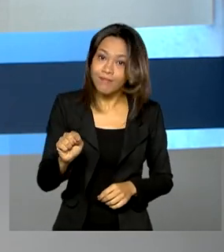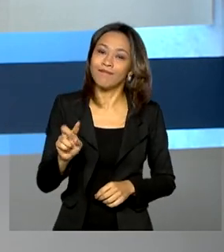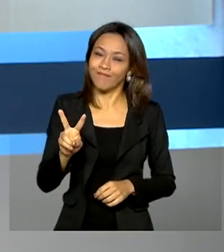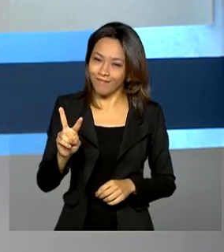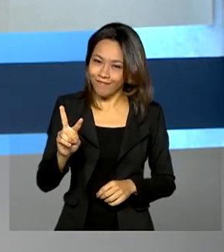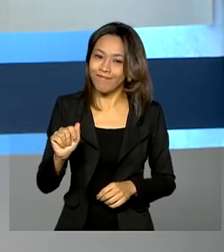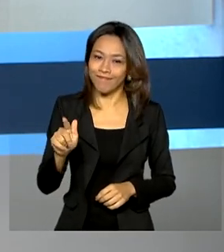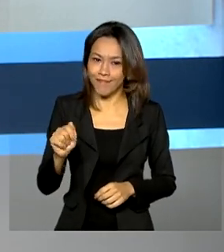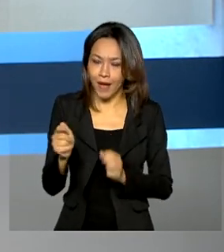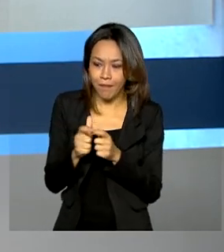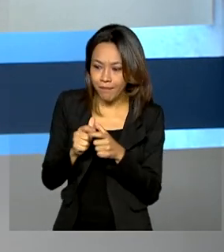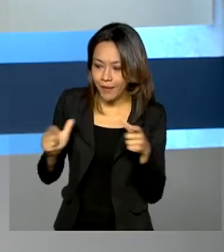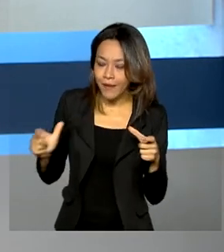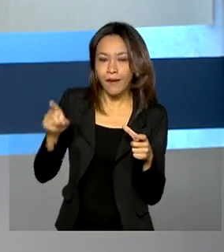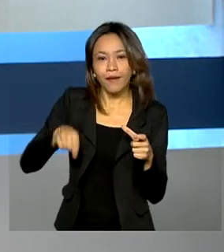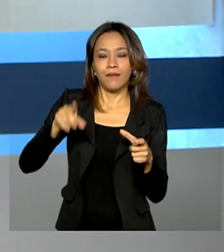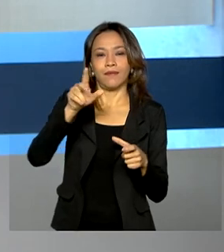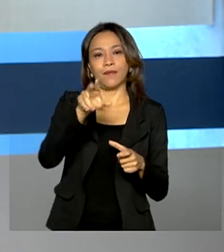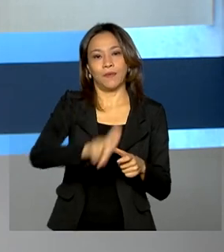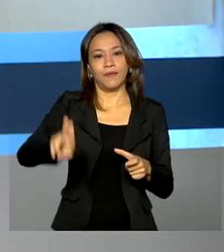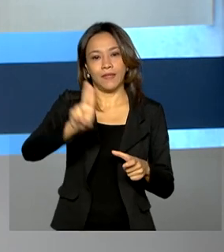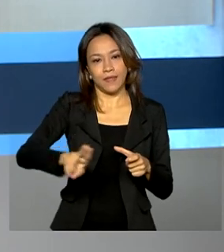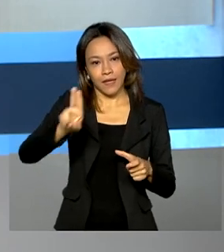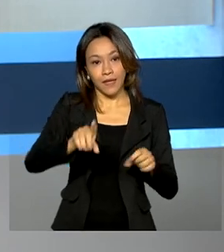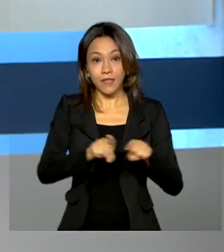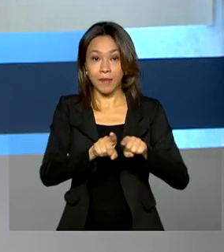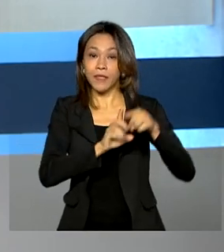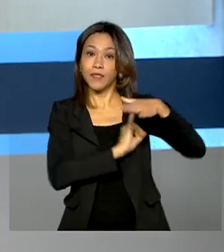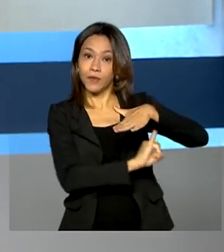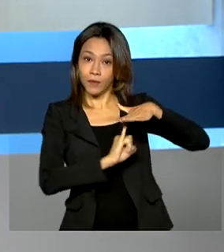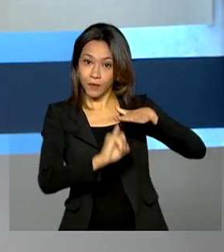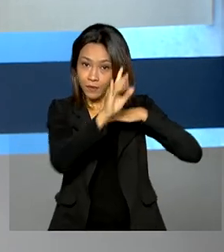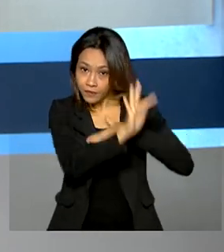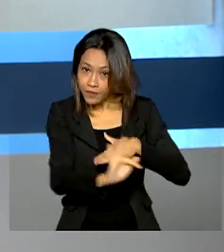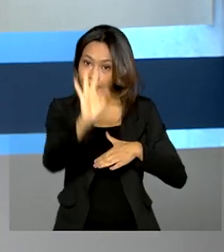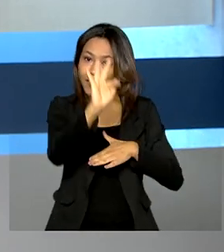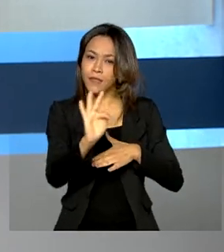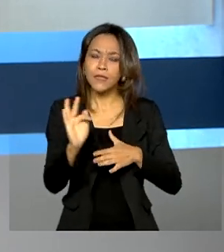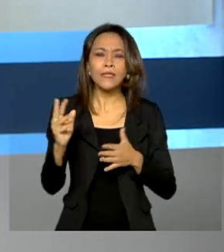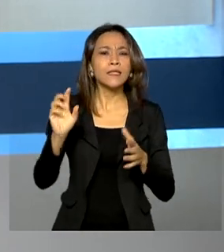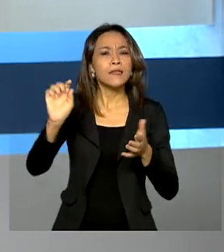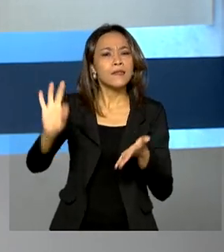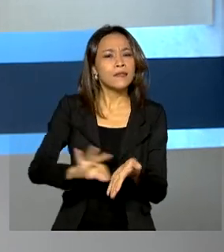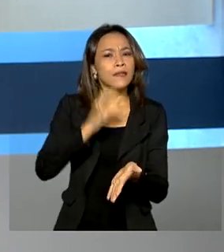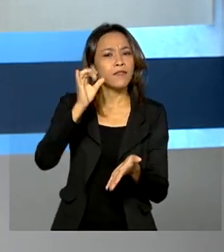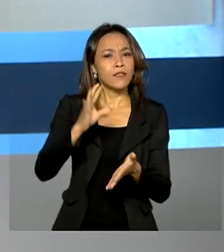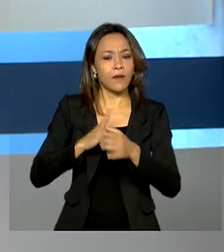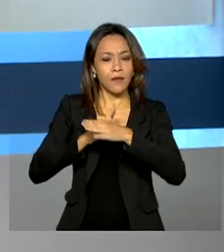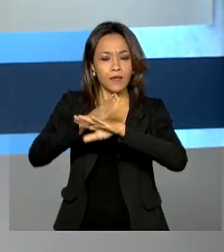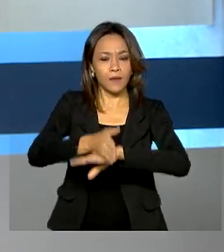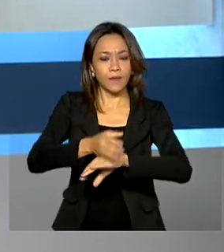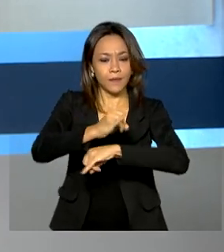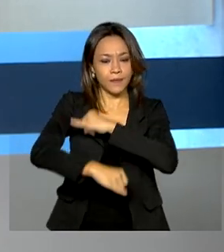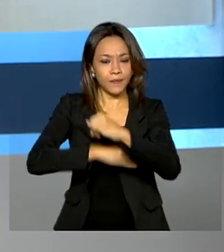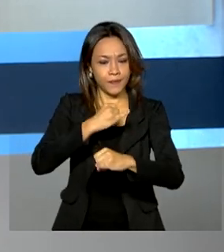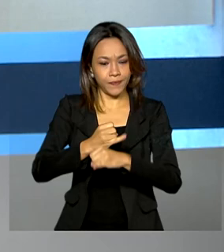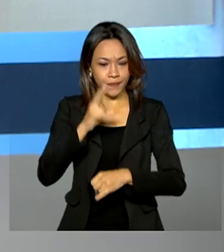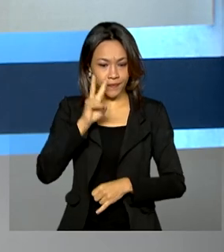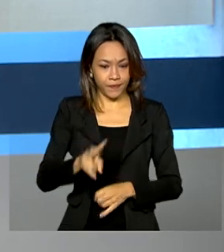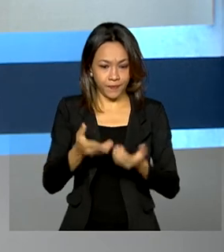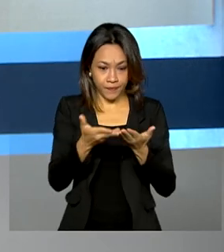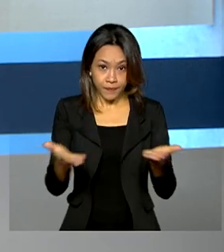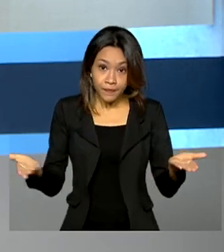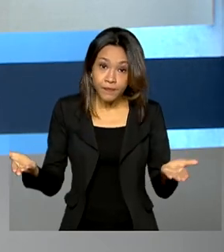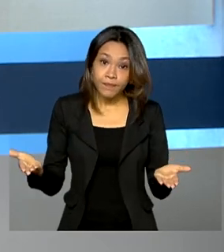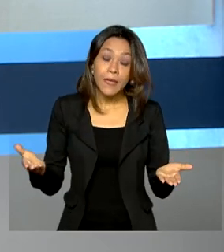a maioria delas em universidades e institutos federais. Para se inscrever, basta acessar o site do SISU. Podem participar